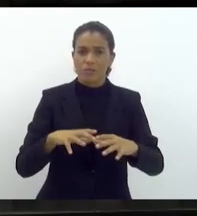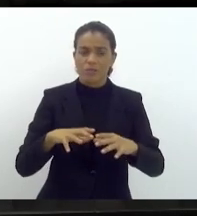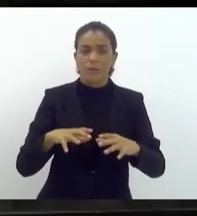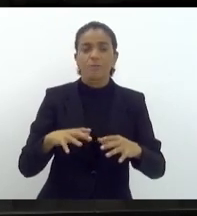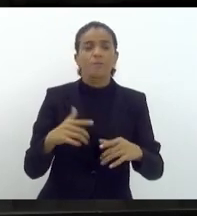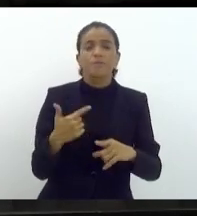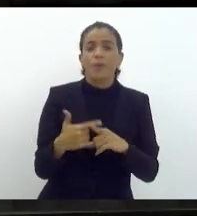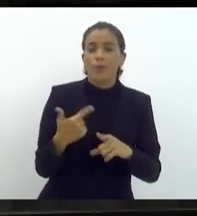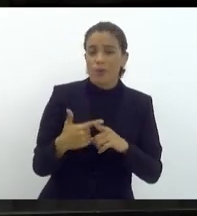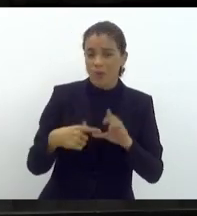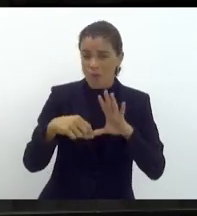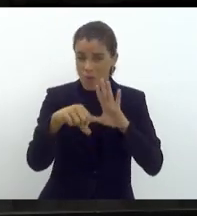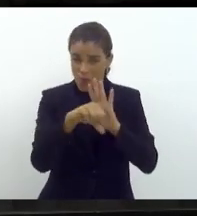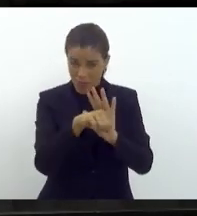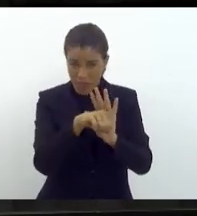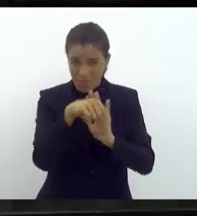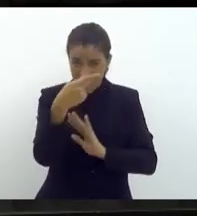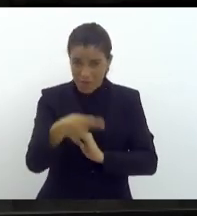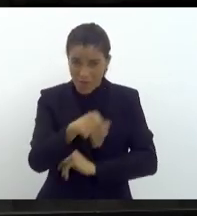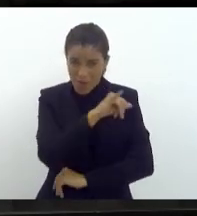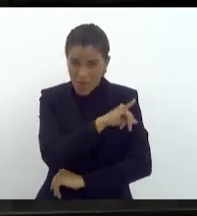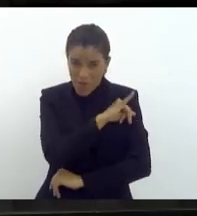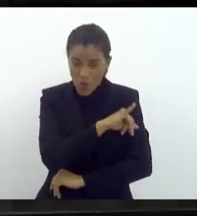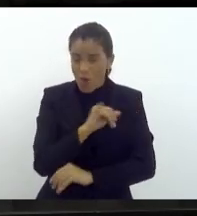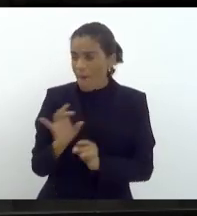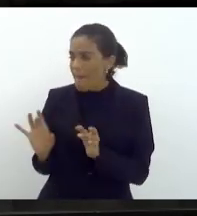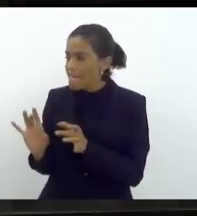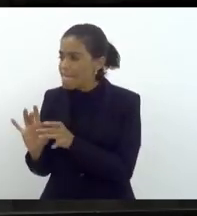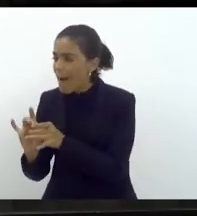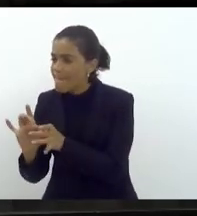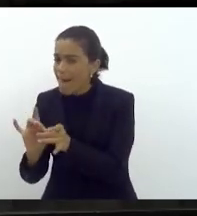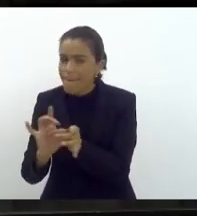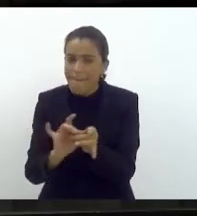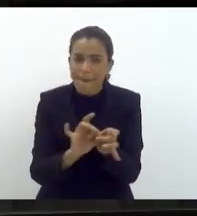porque o crime organizado no Rio de Janeiro está se unindo cada vez mais.